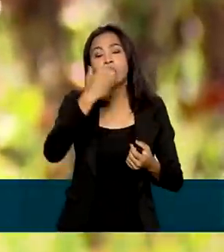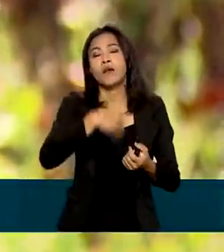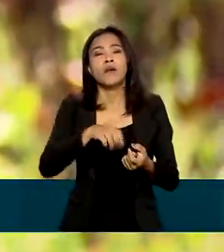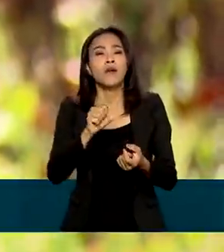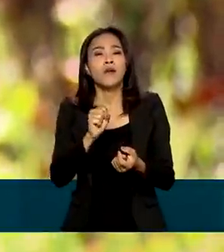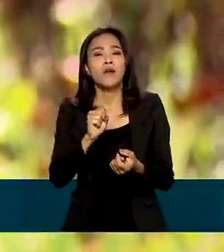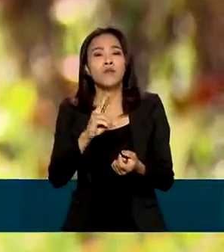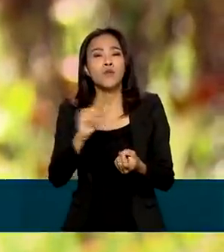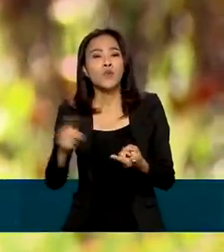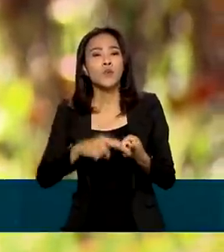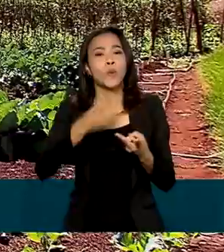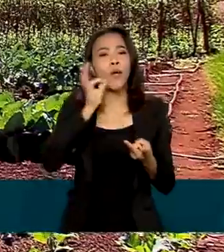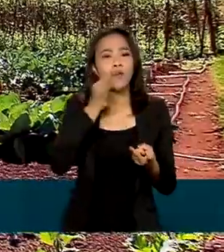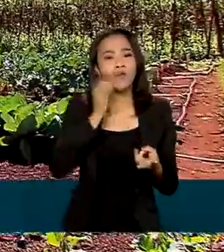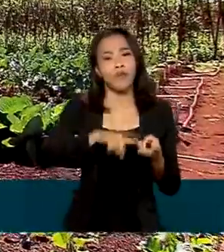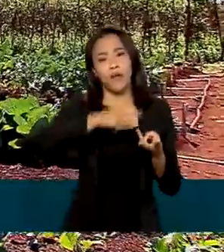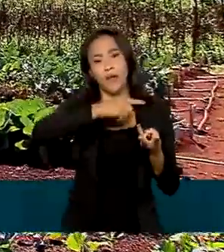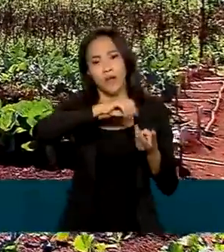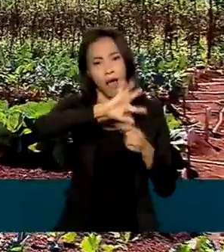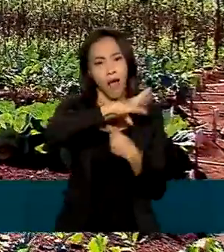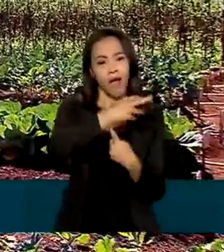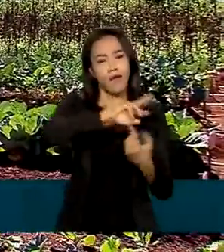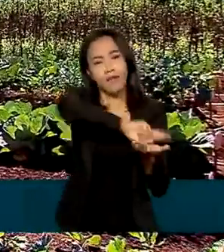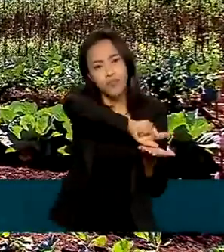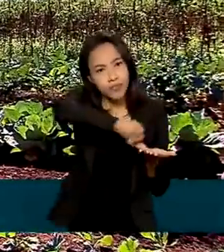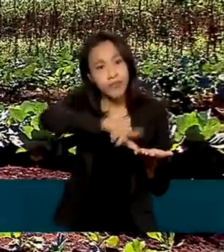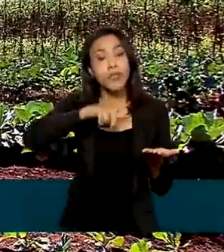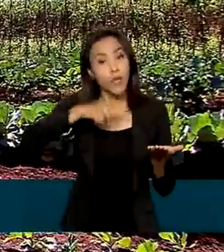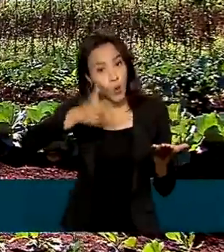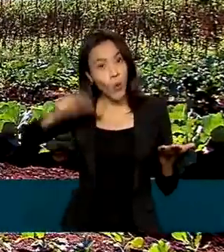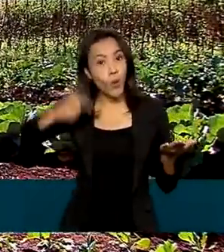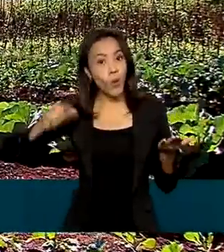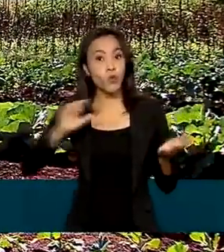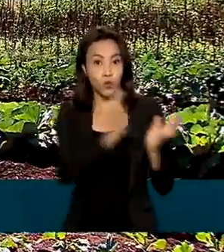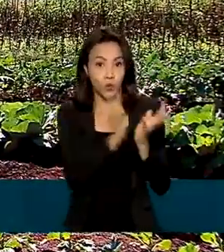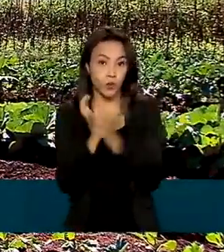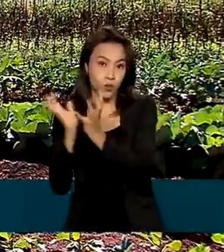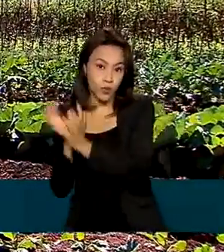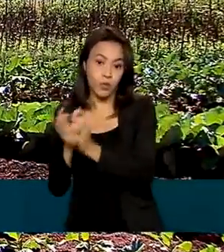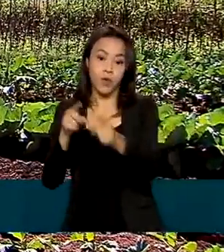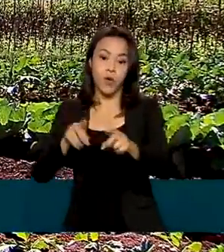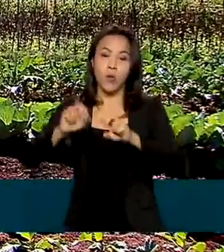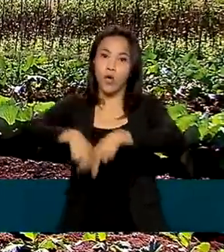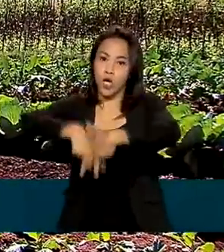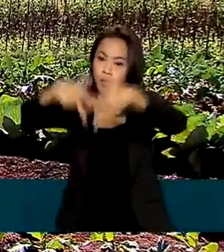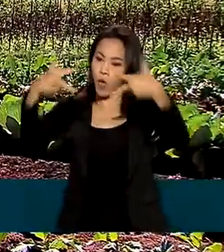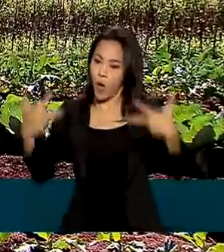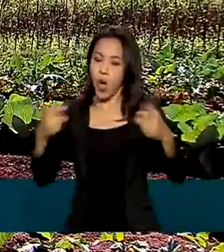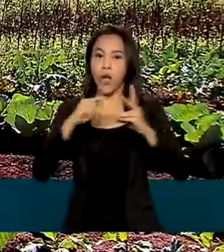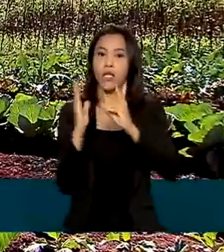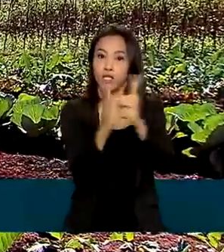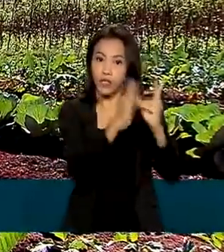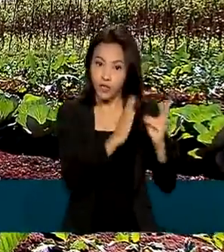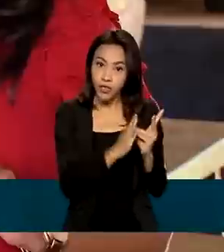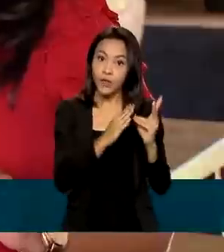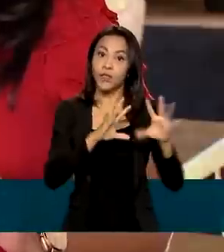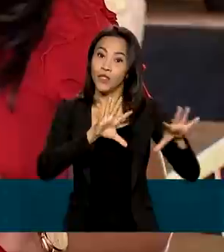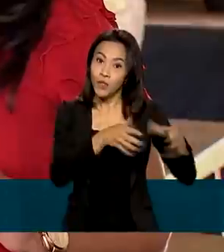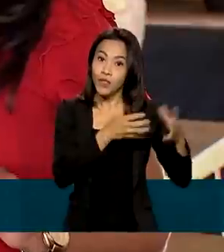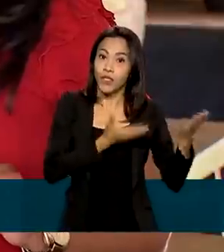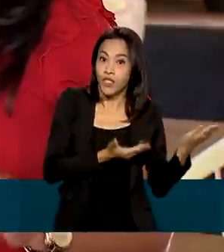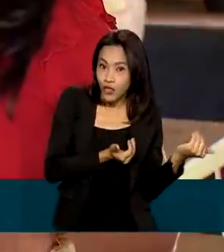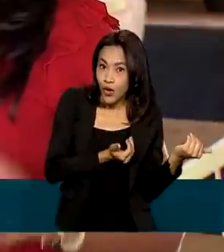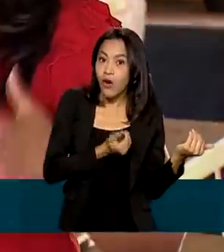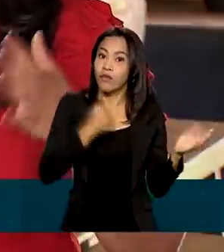cafés e artesanatos. Existem outras modalidades, como o selo quilombola, indígena e juventude. O